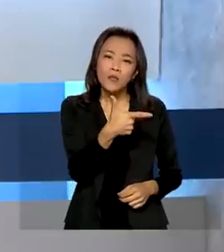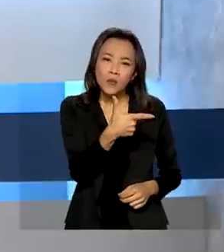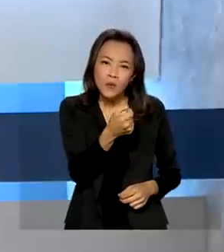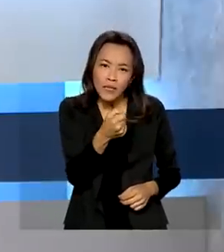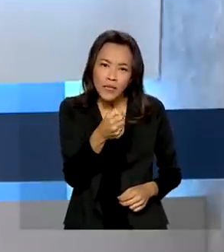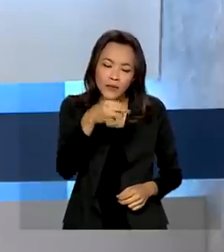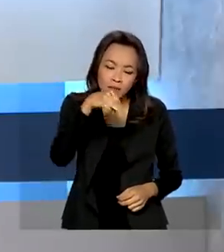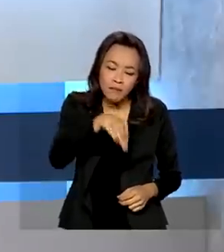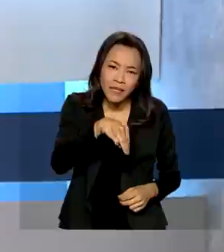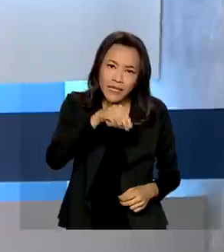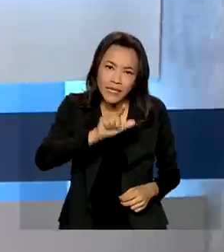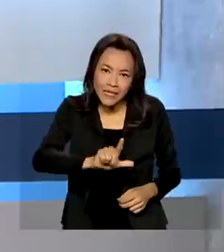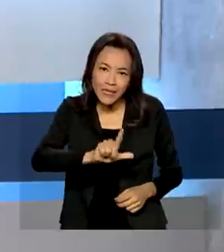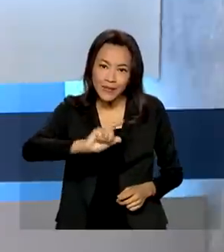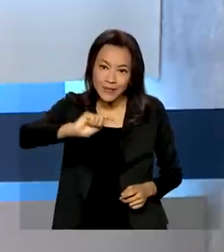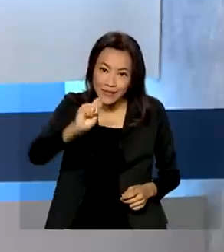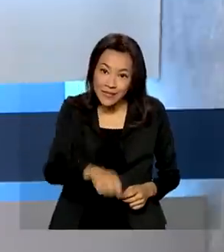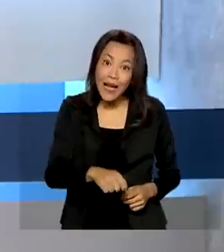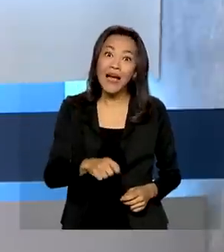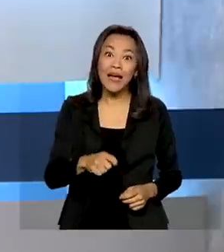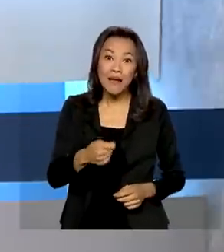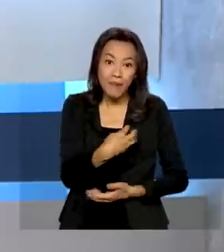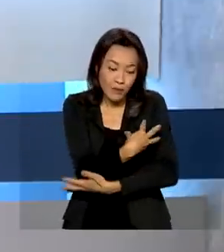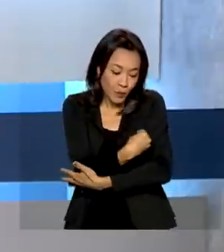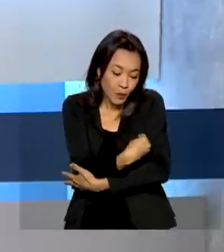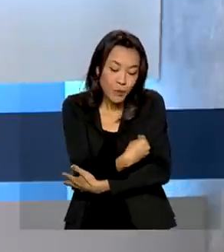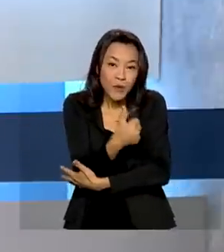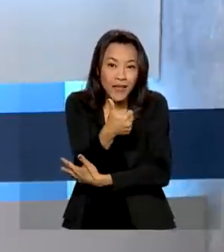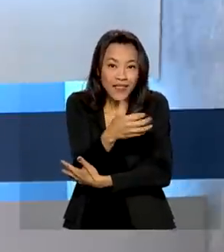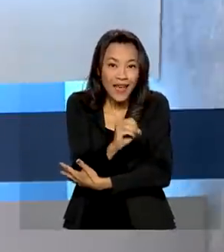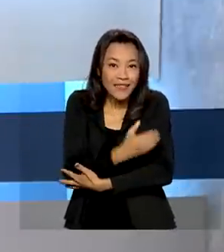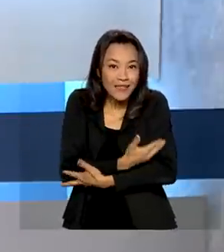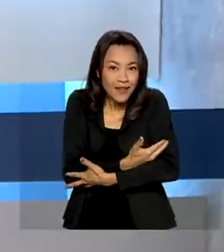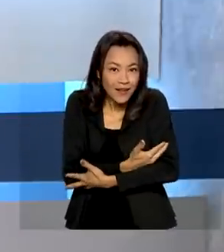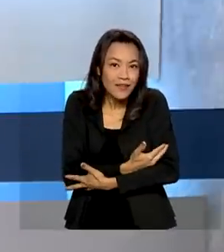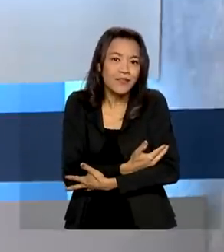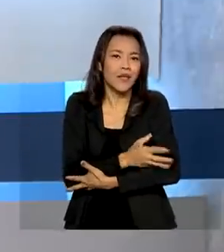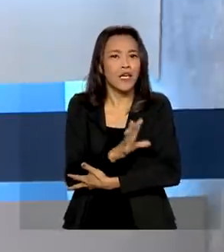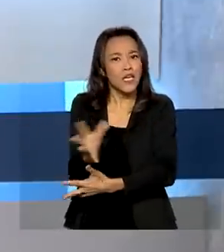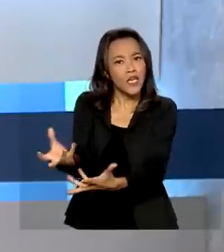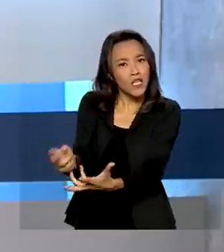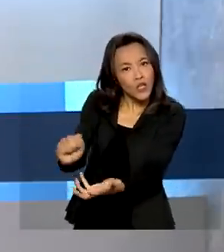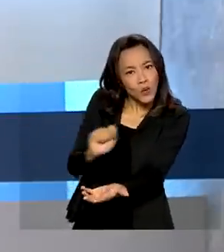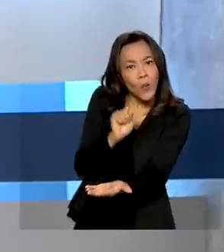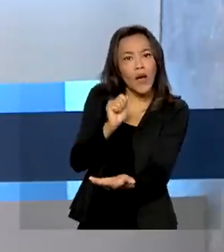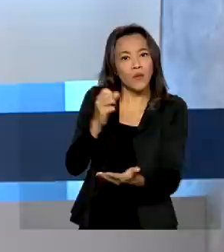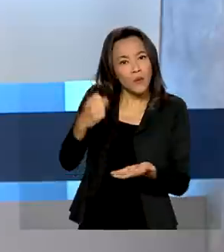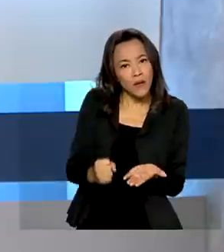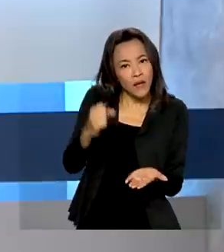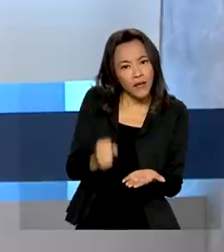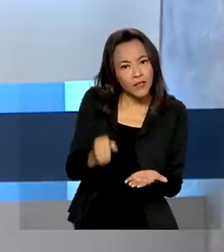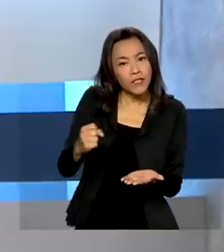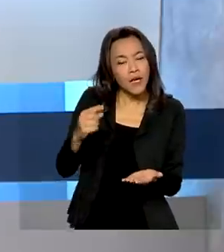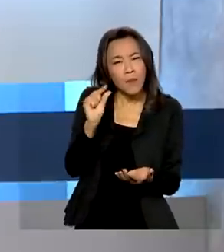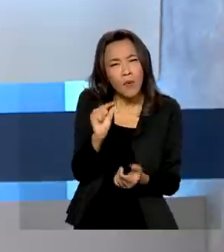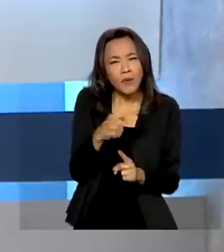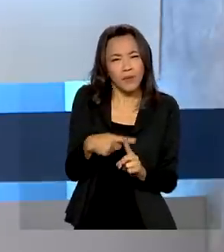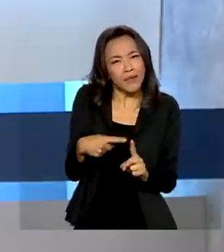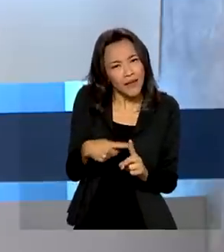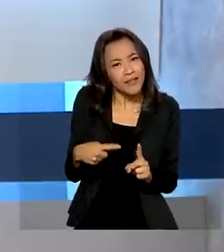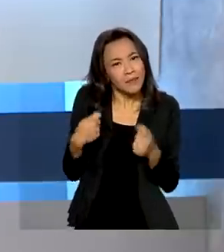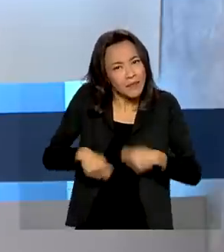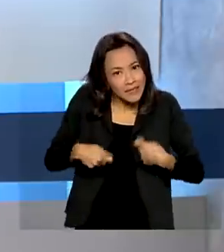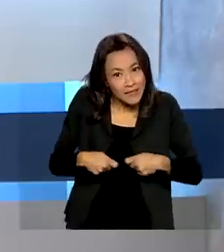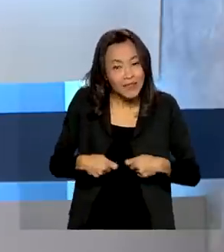materno podem alimentar até 10 recém-nascidos? E que o total de leite doado representa pouco mais da metade do necessário?